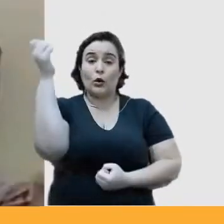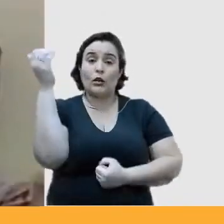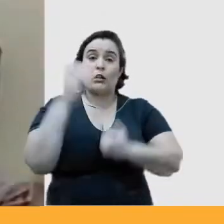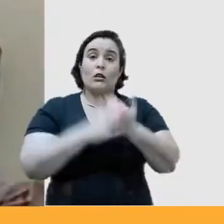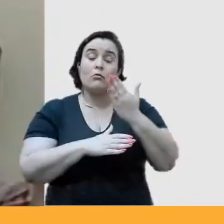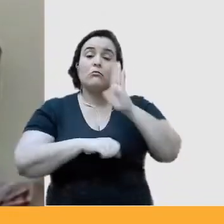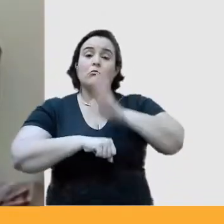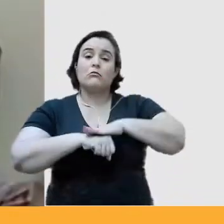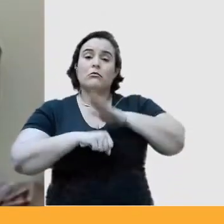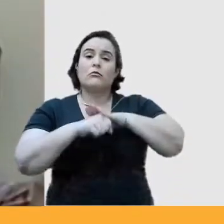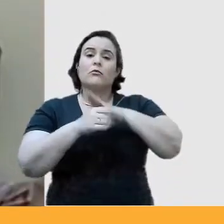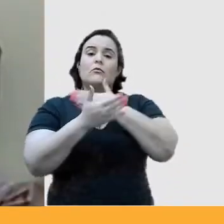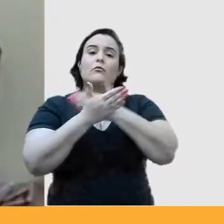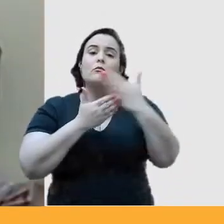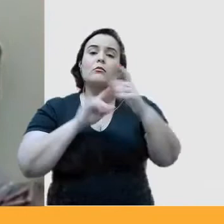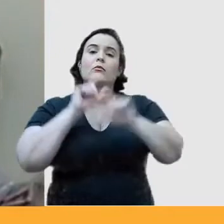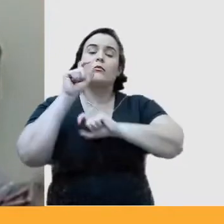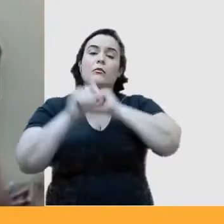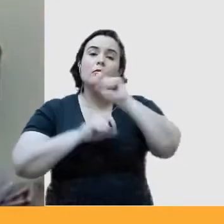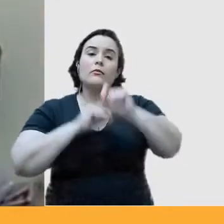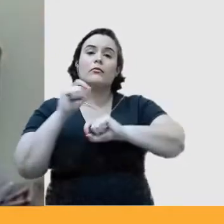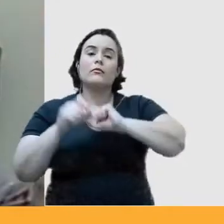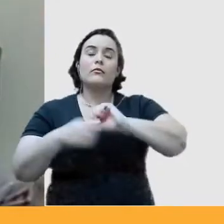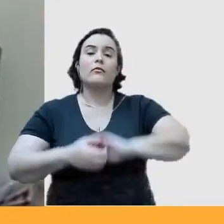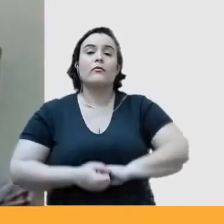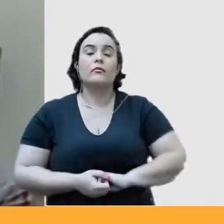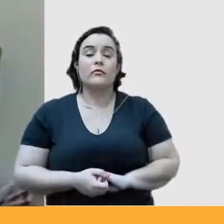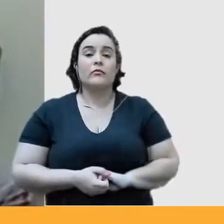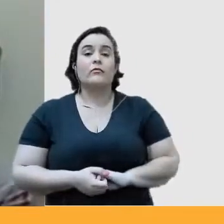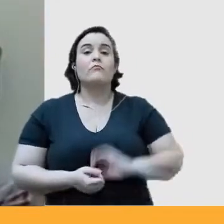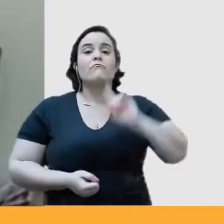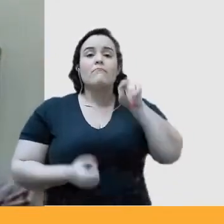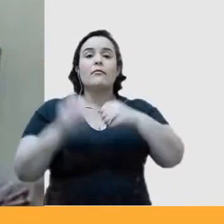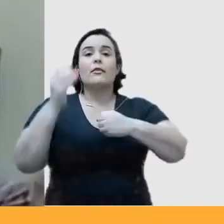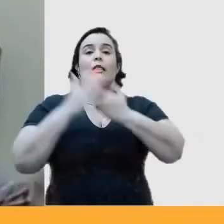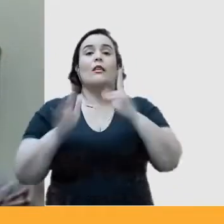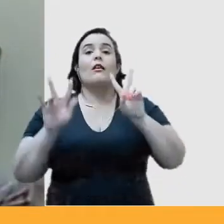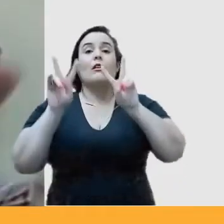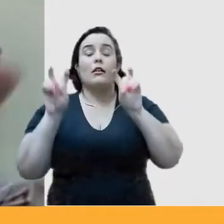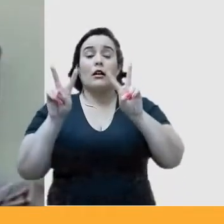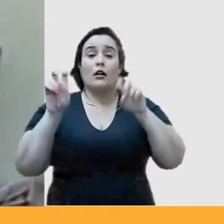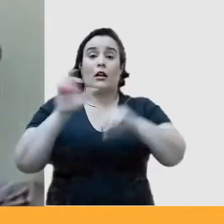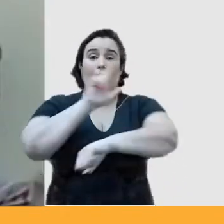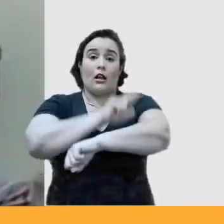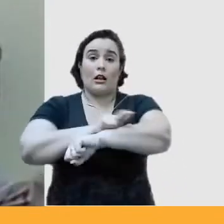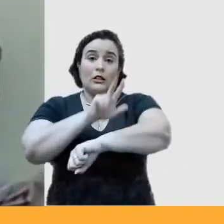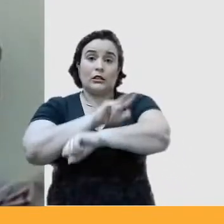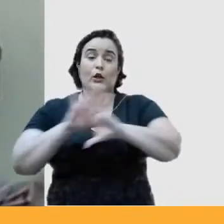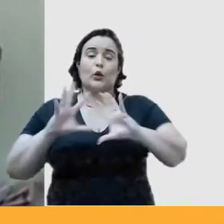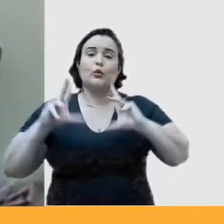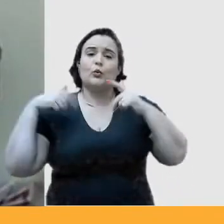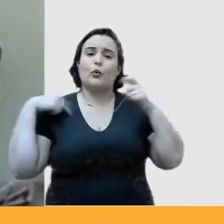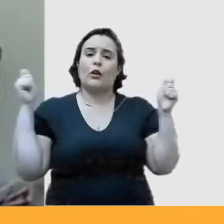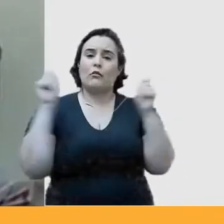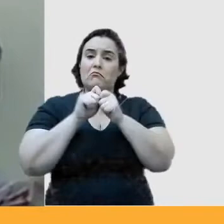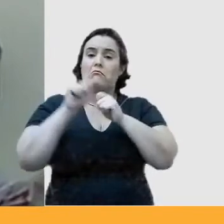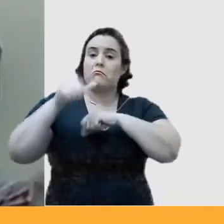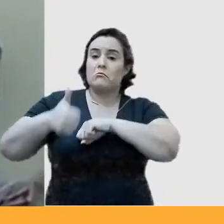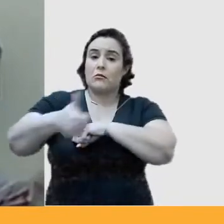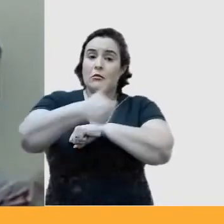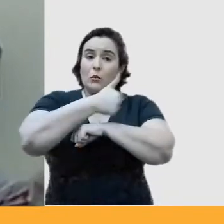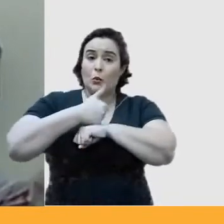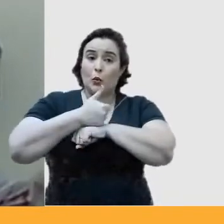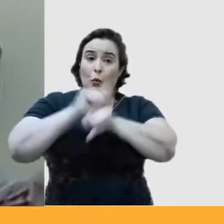partir, a partir dessa relação com a questão racial. Tudo que eu fiz em termos profissionais está